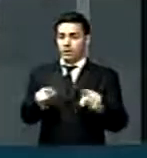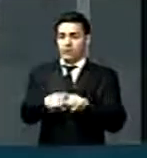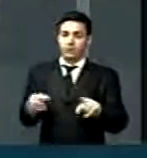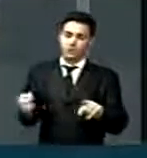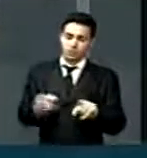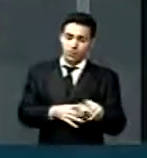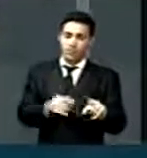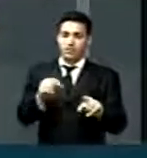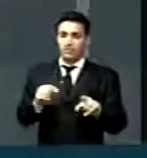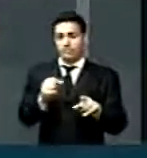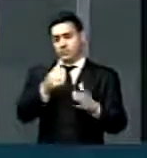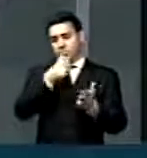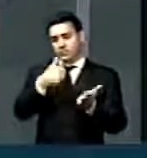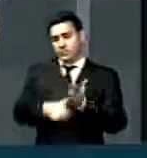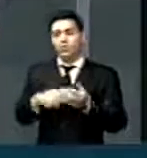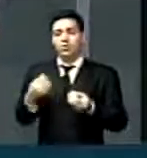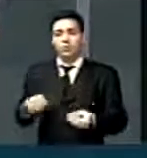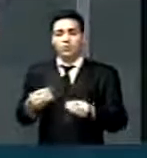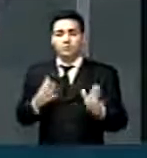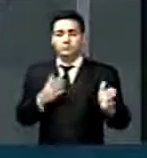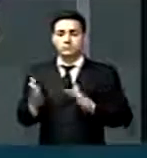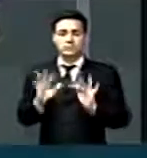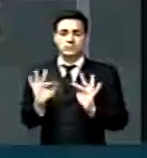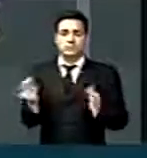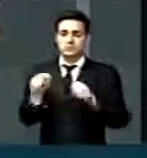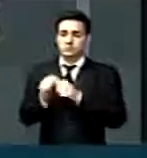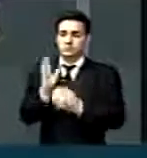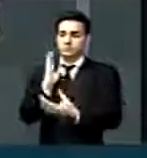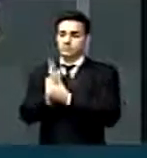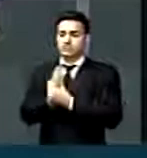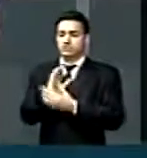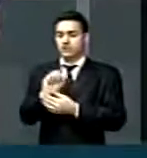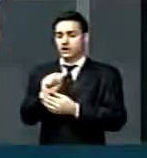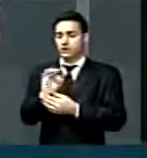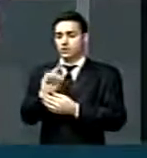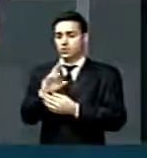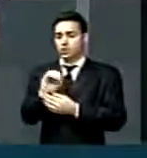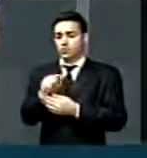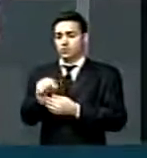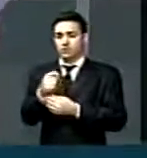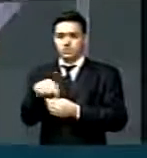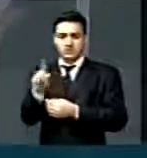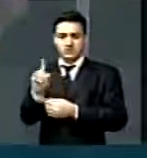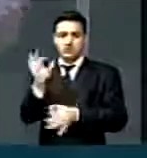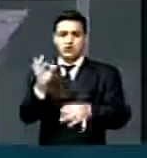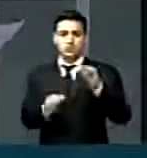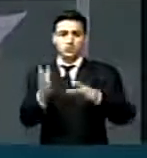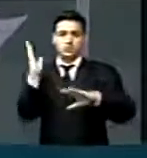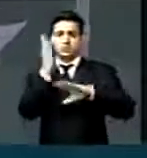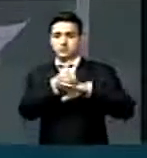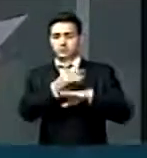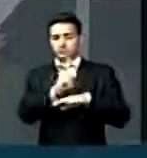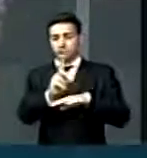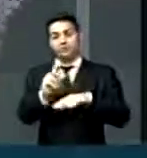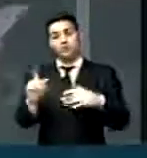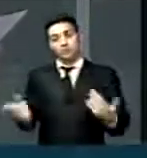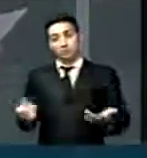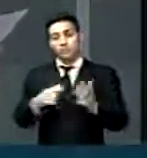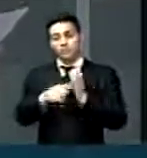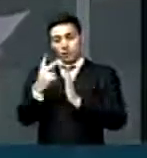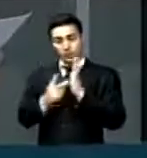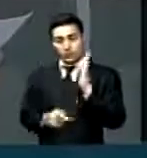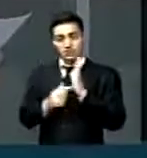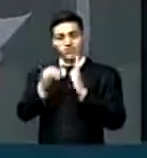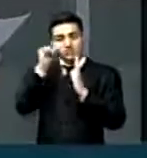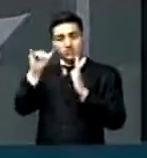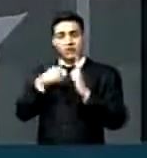carteira de identidade através de um trânsito simples no cartório e sem necessidade de intervenção do judiciário. É mais um projeto contra